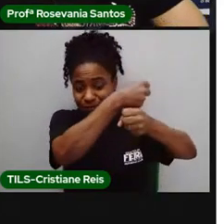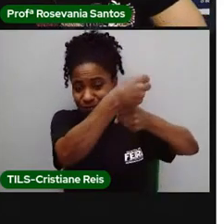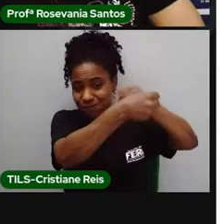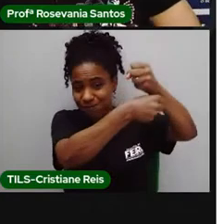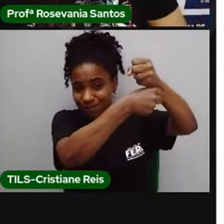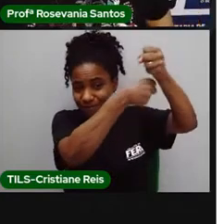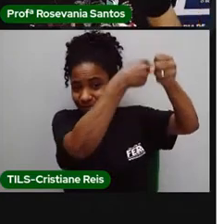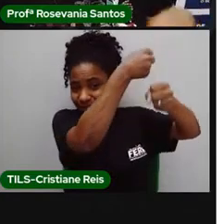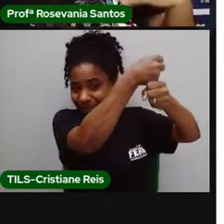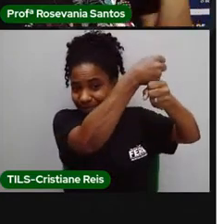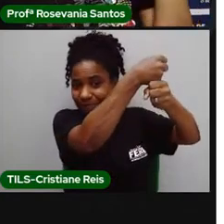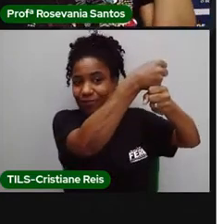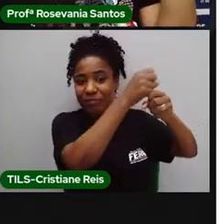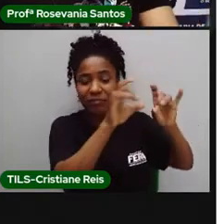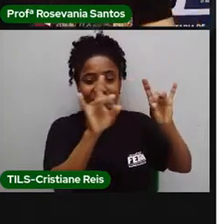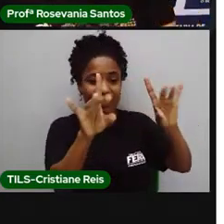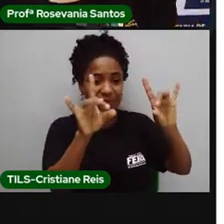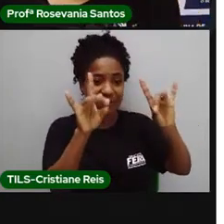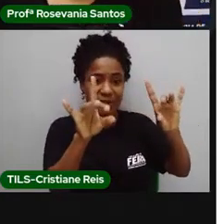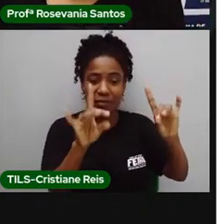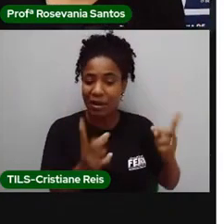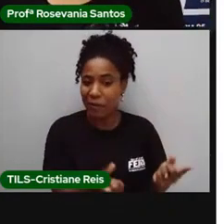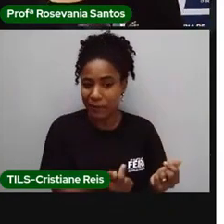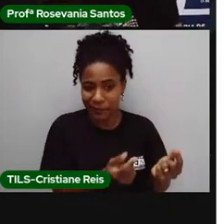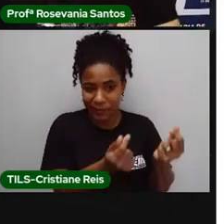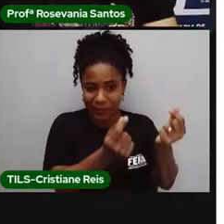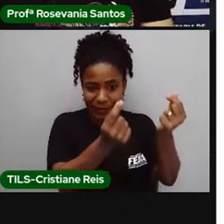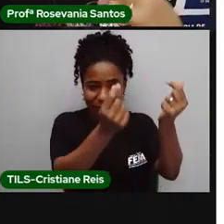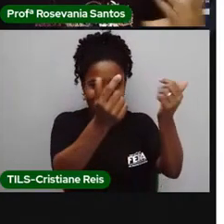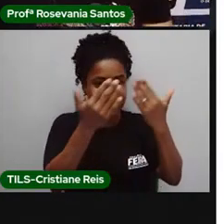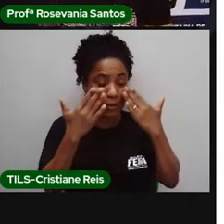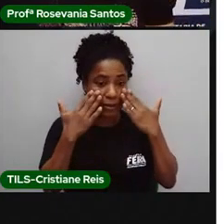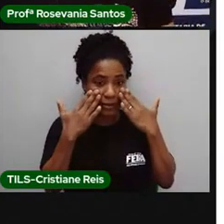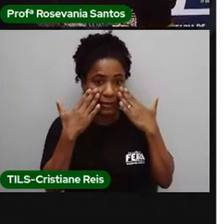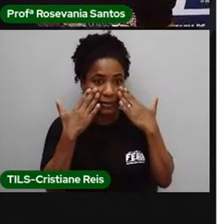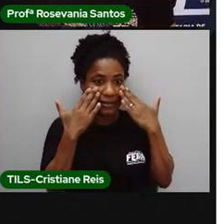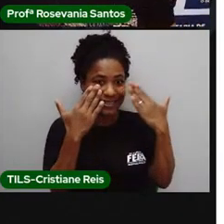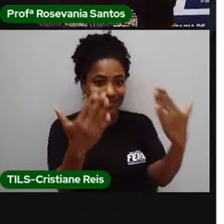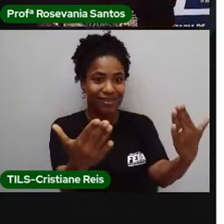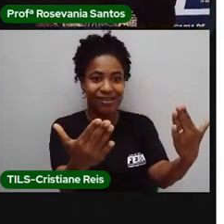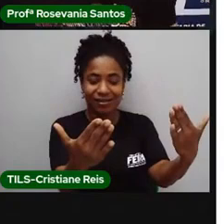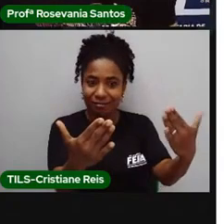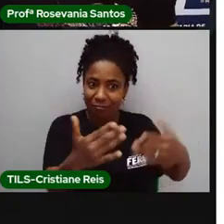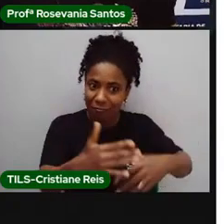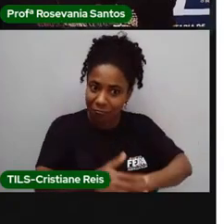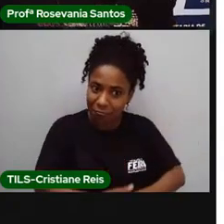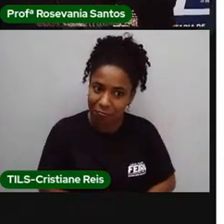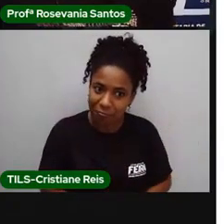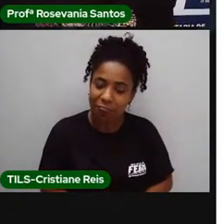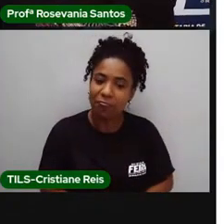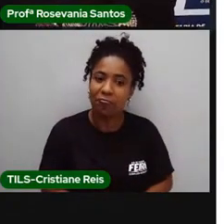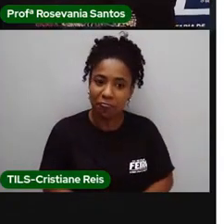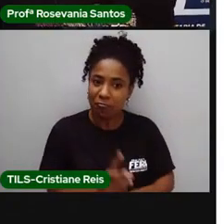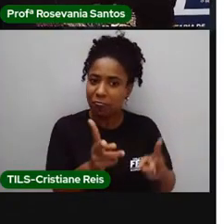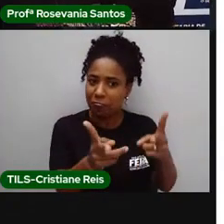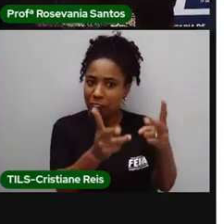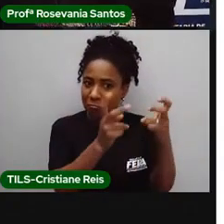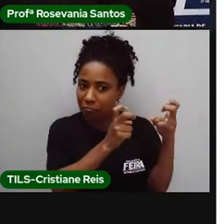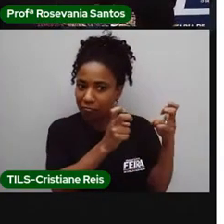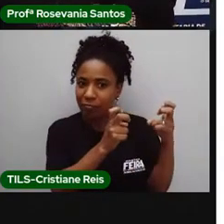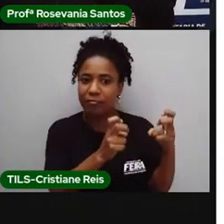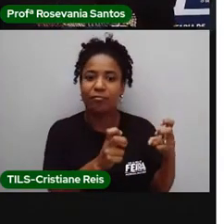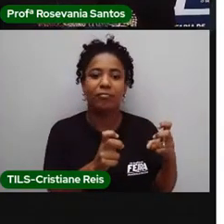riqueza, assim, quase que praticamente, né, esparrando na cara da gente, a gente percebe que é uma